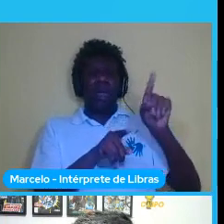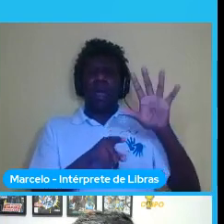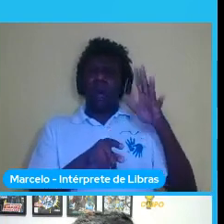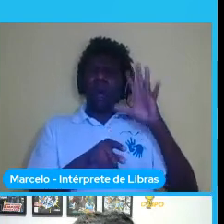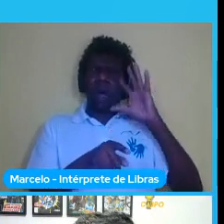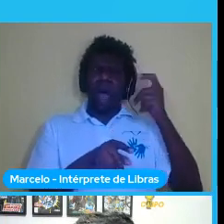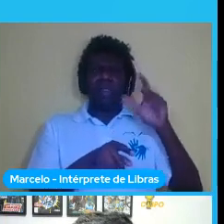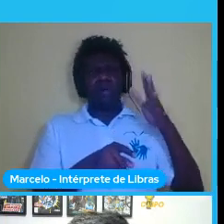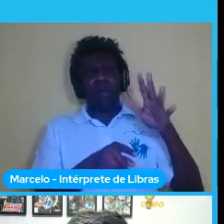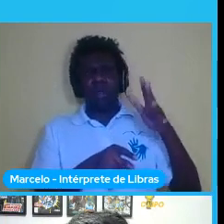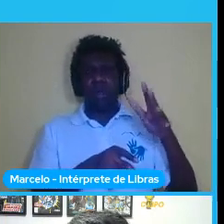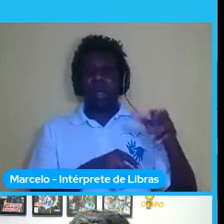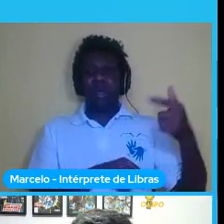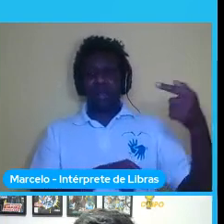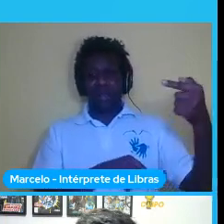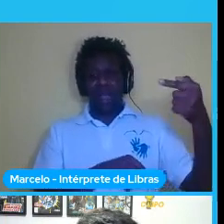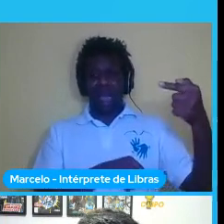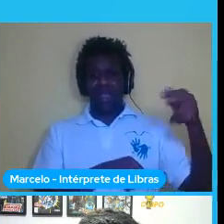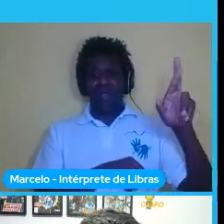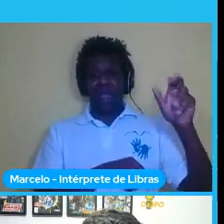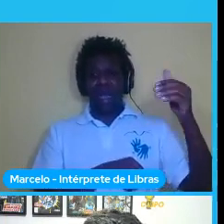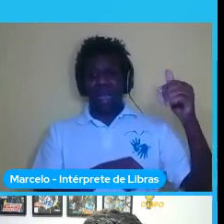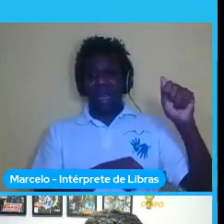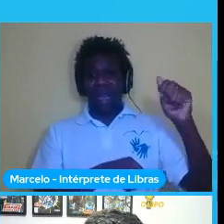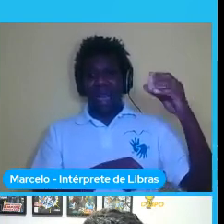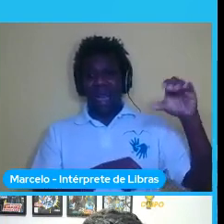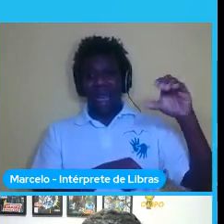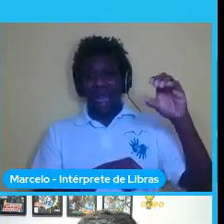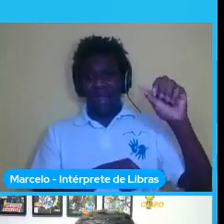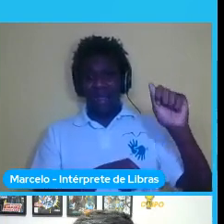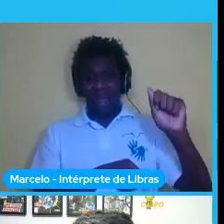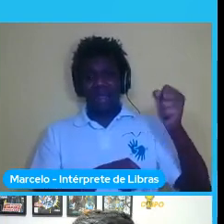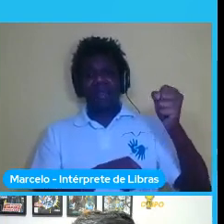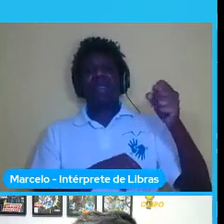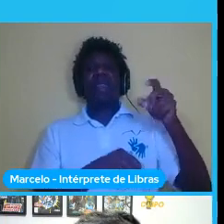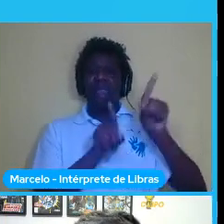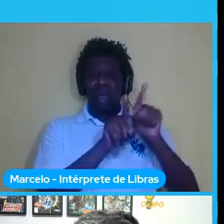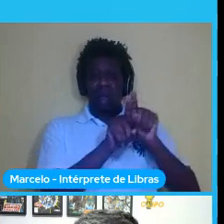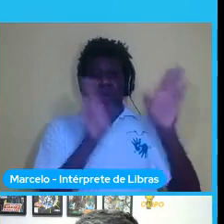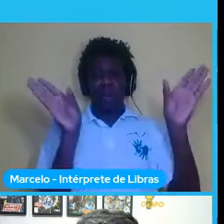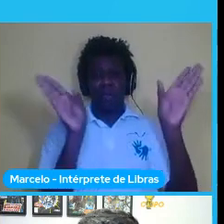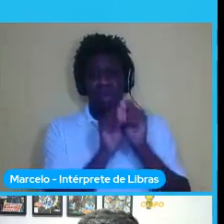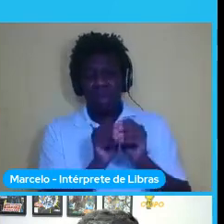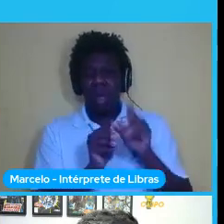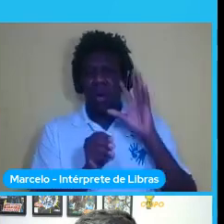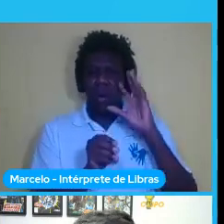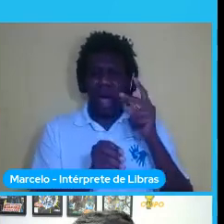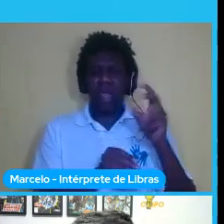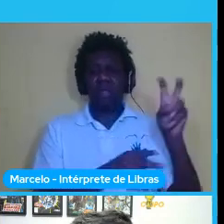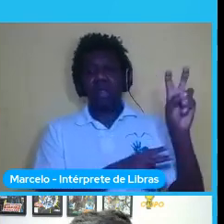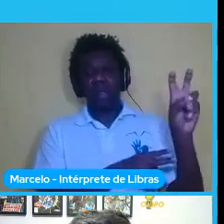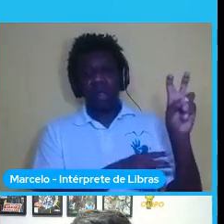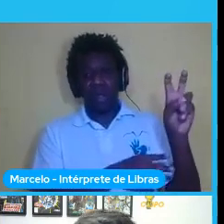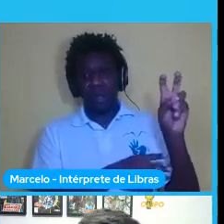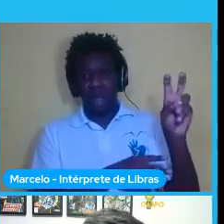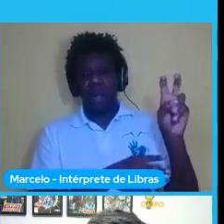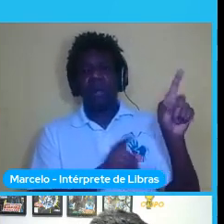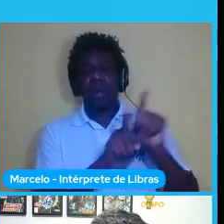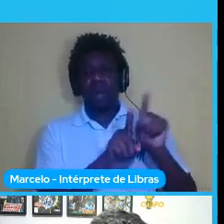7 raças e aí ele traz tanto a parte de reduzido que eu acho que são 5 quanto expandido que são 7